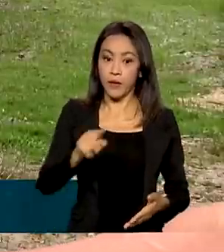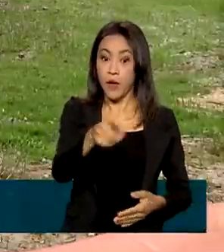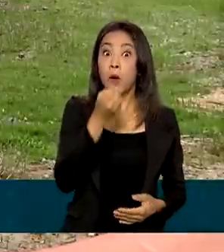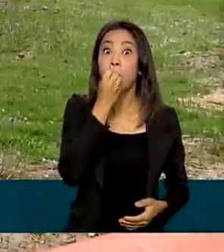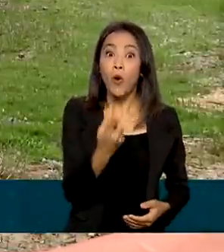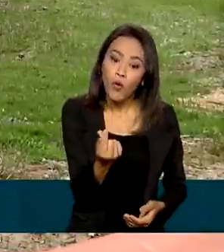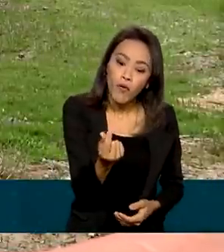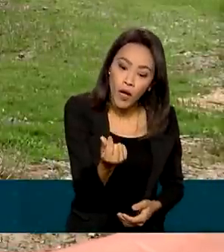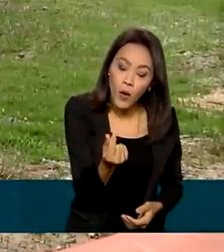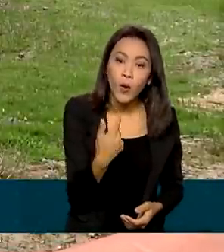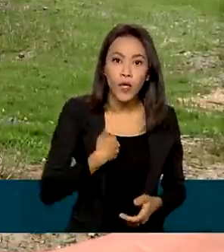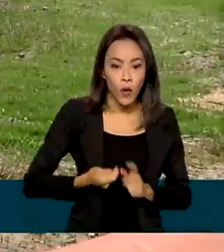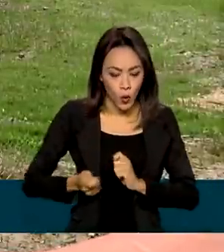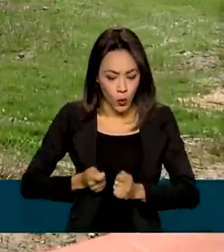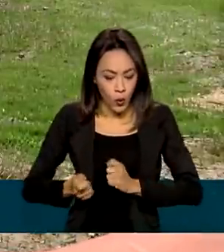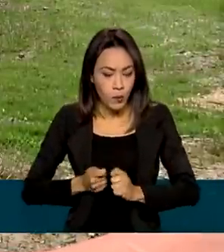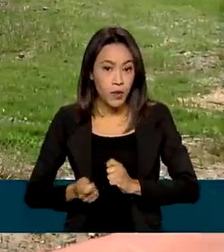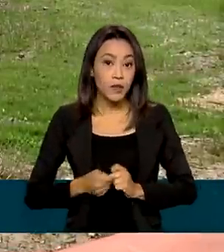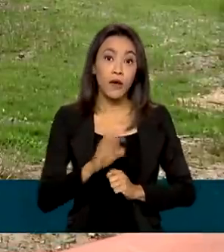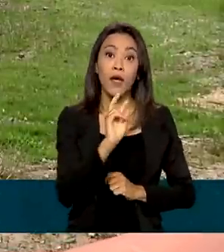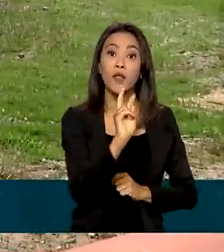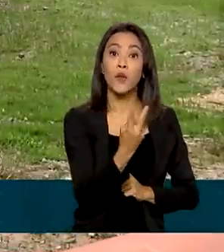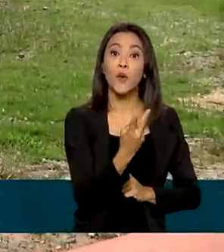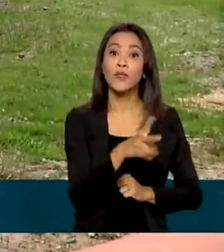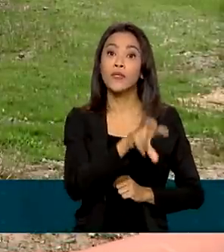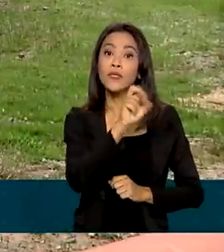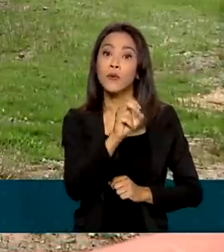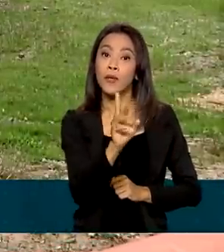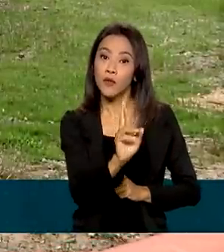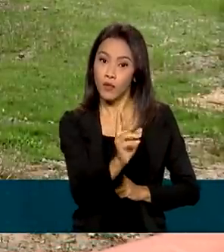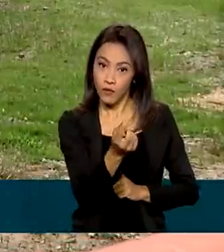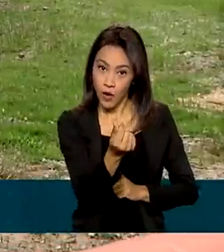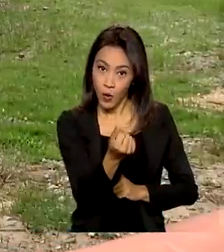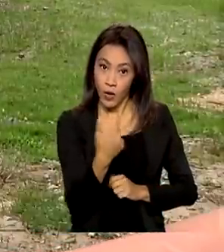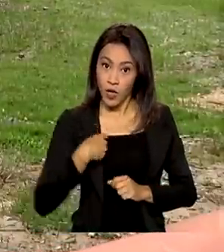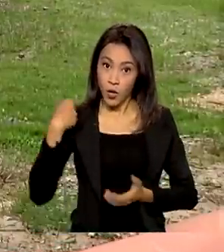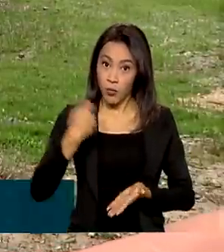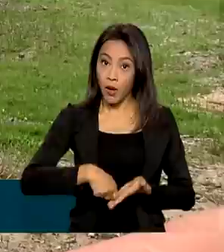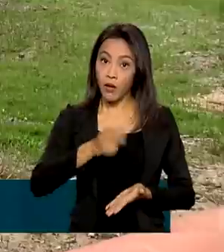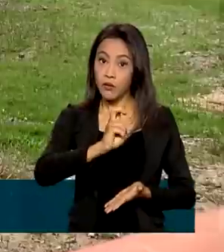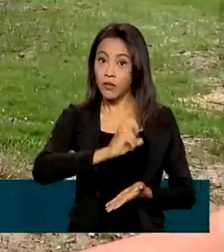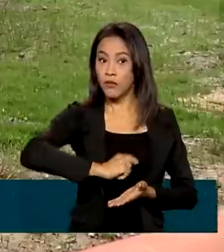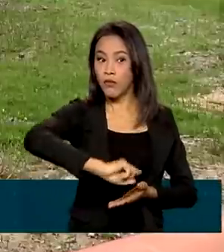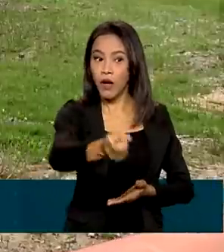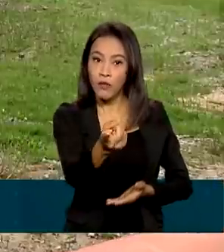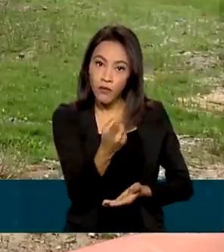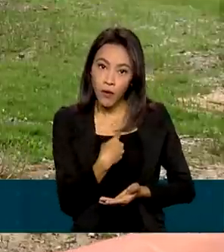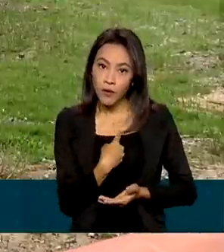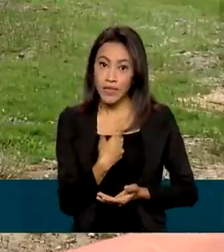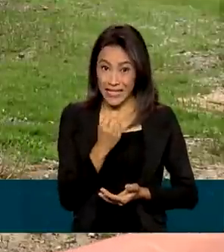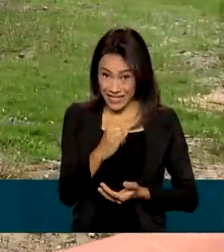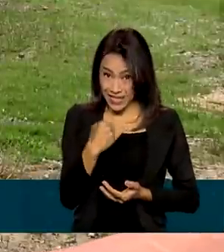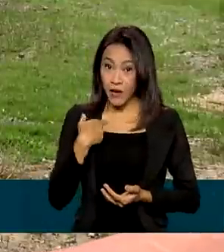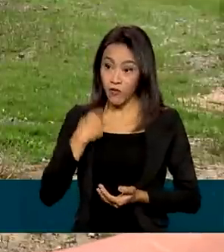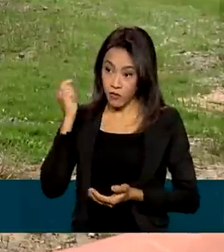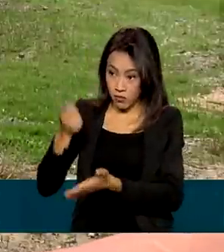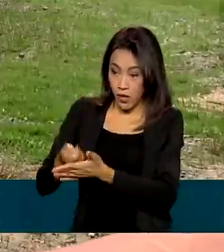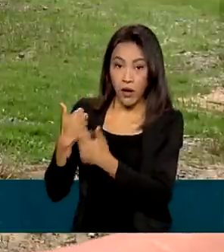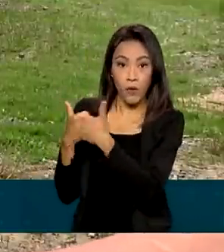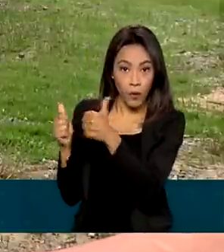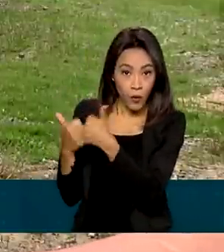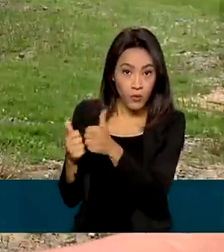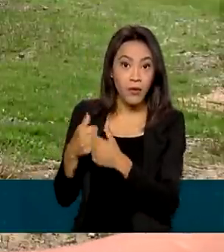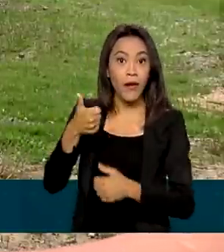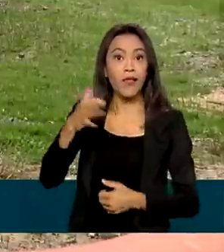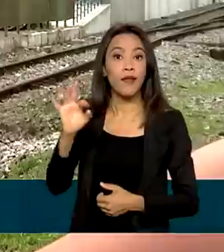eu economizo, né? O trem, ele é R$,50. Eu pago R$,00, ida e volta. Se eu fosse pagar o ônibus,